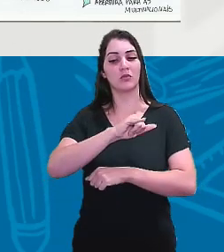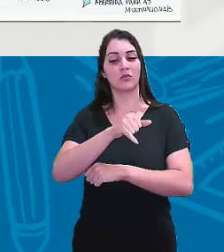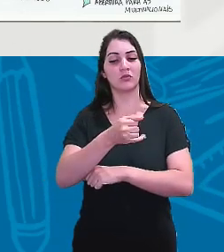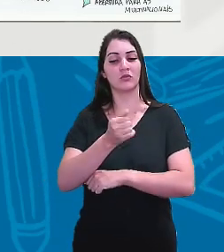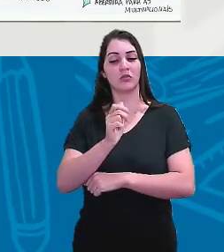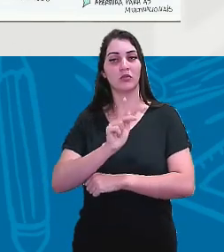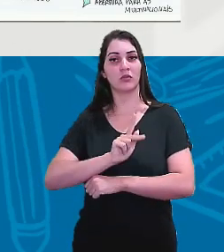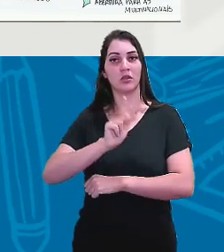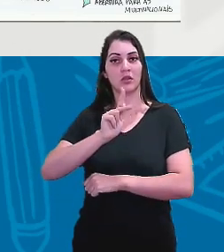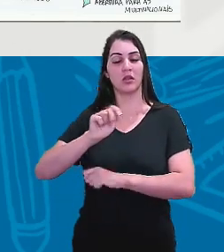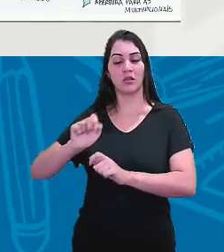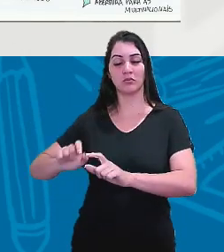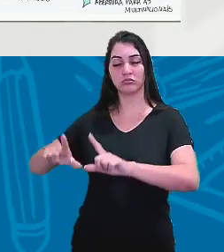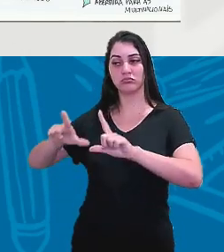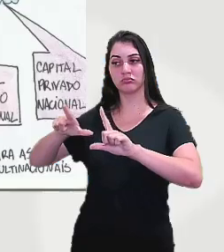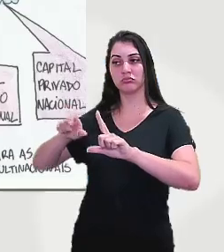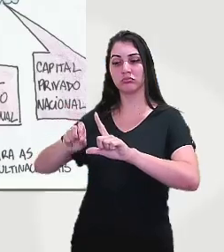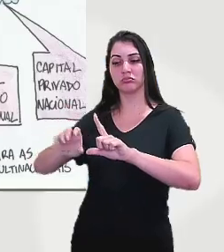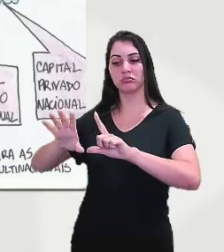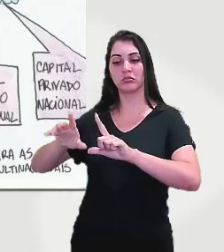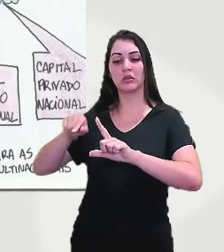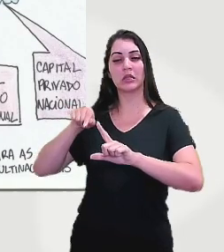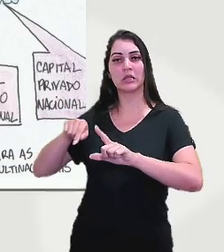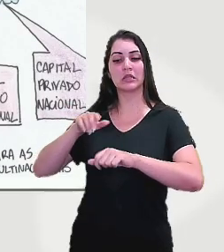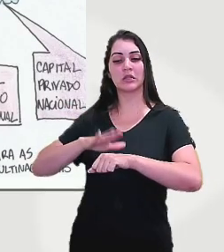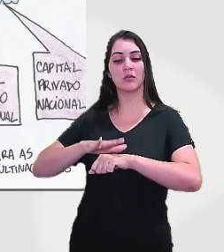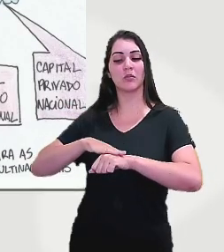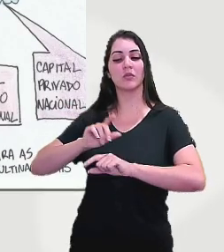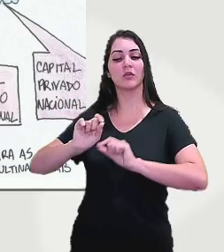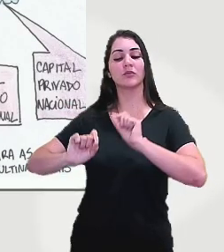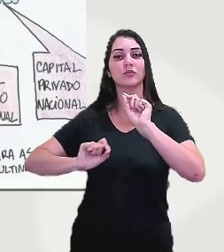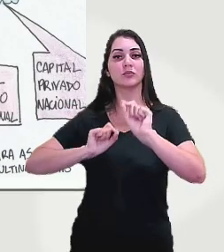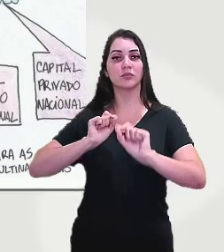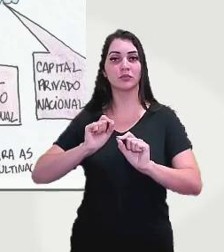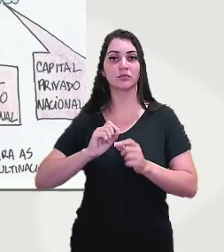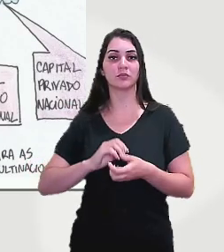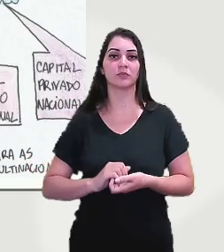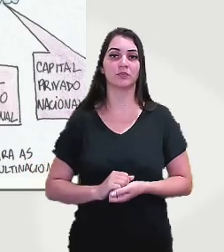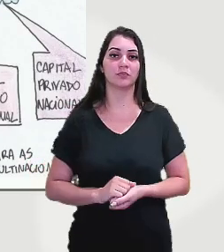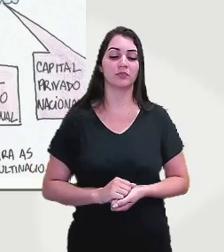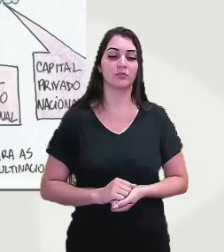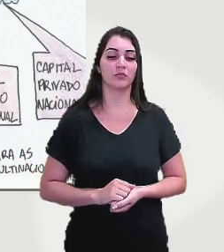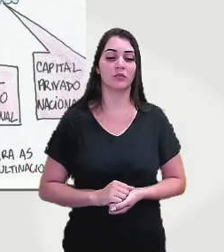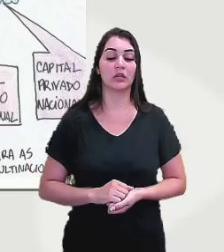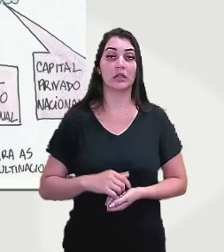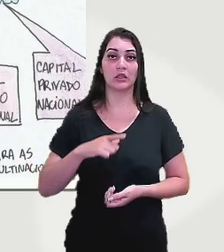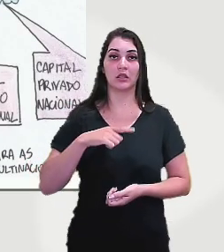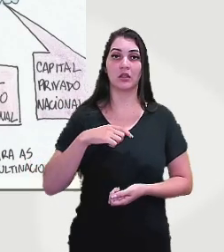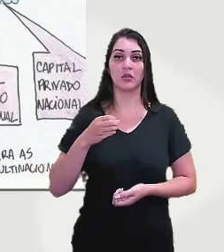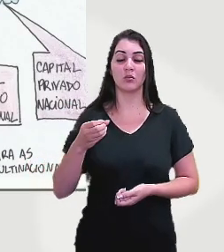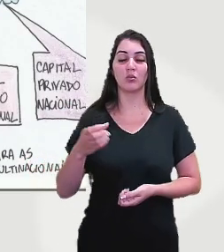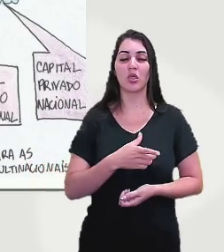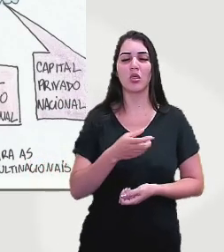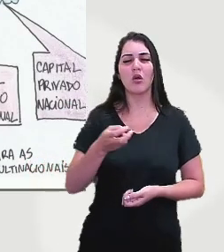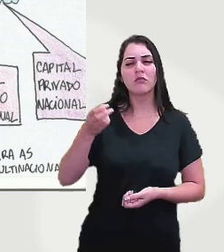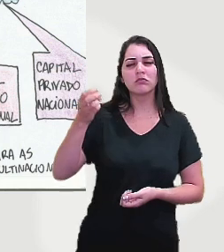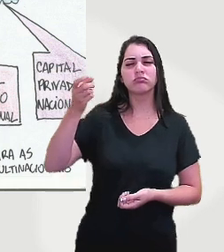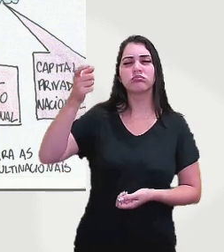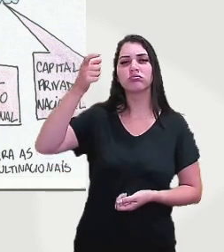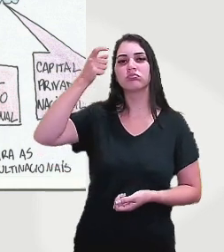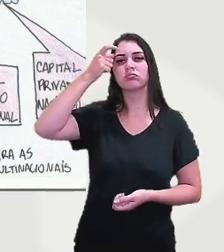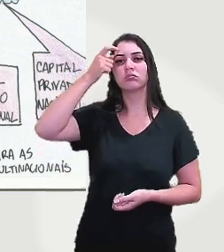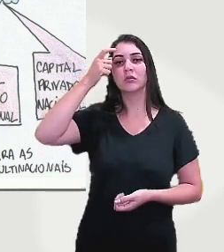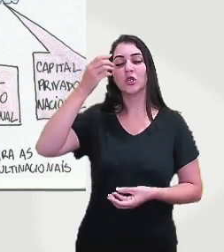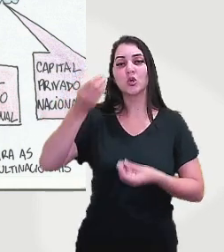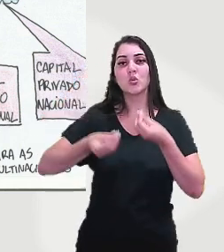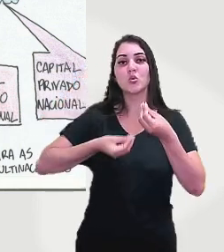pode aumentar a tela aqui, que é um dos momentos em que há uma nova mentalidade sobre